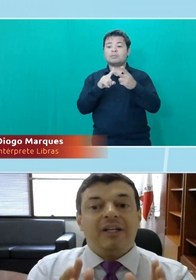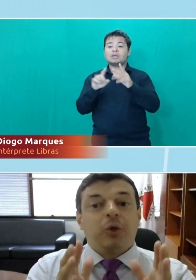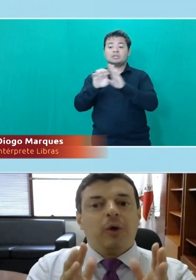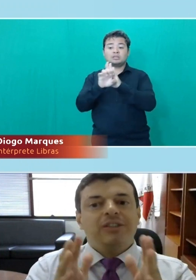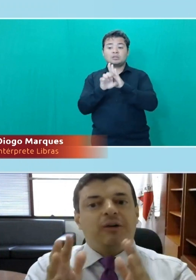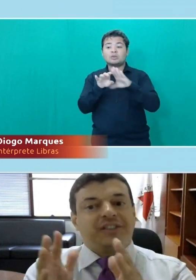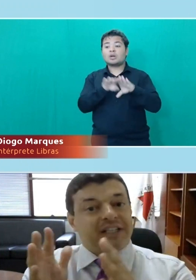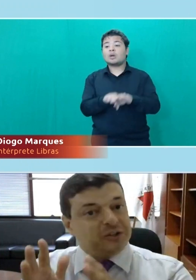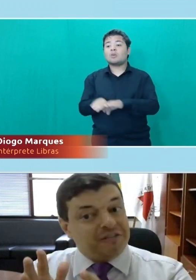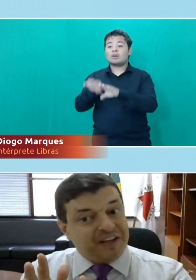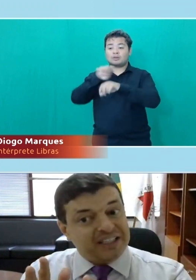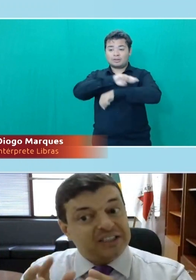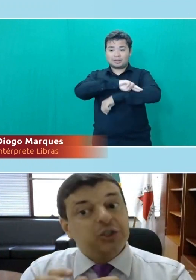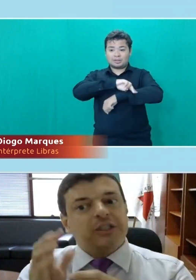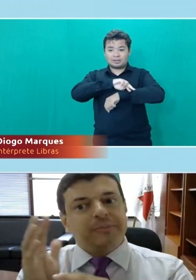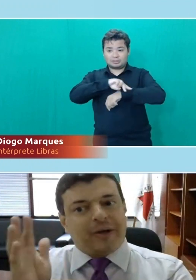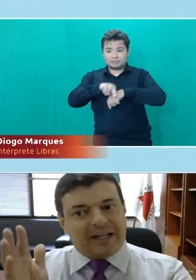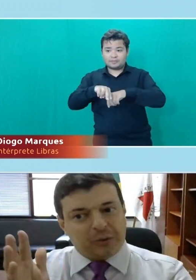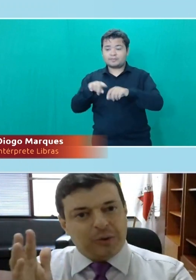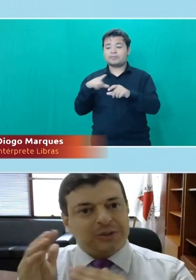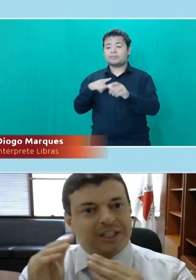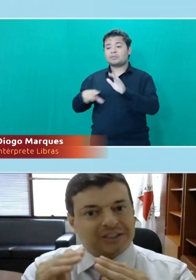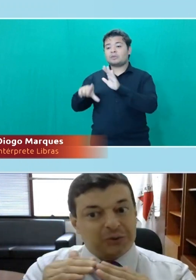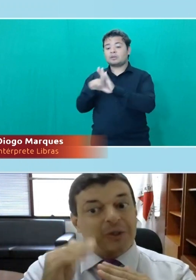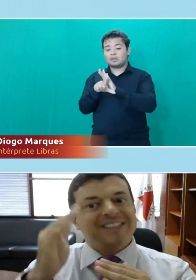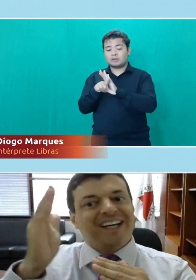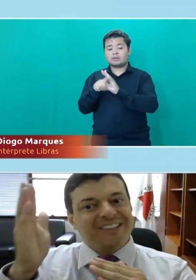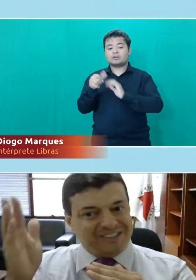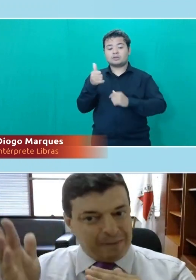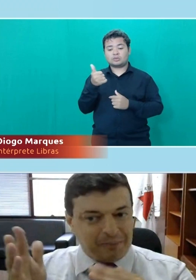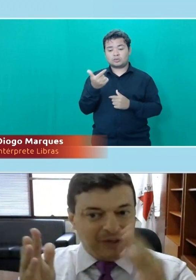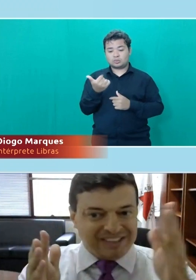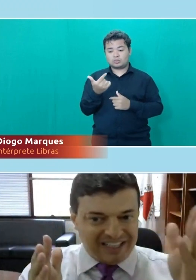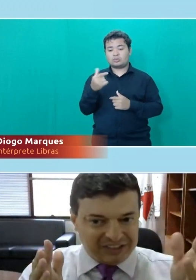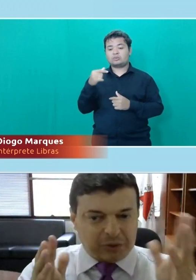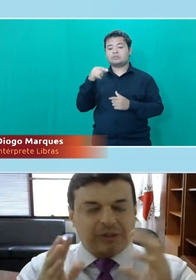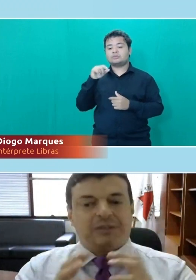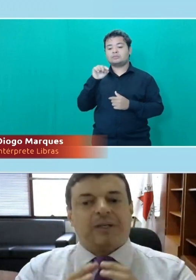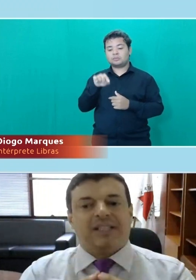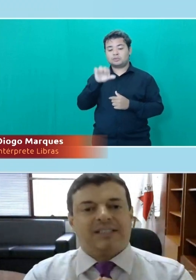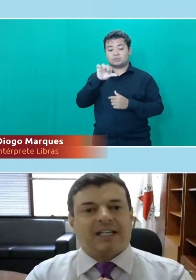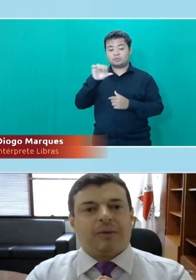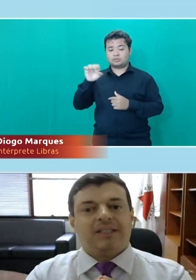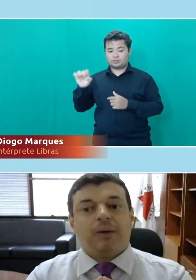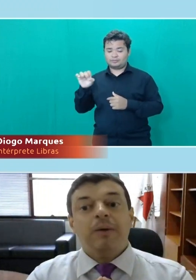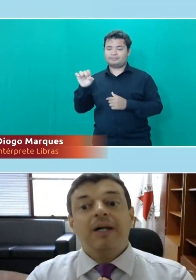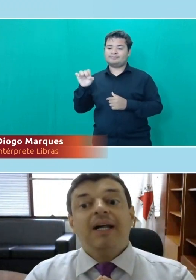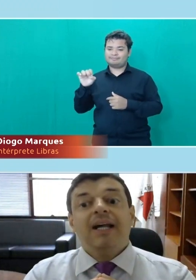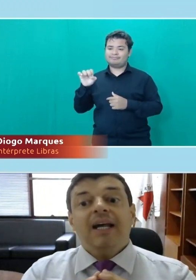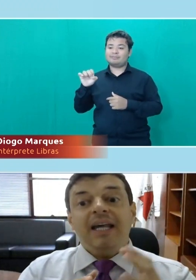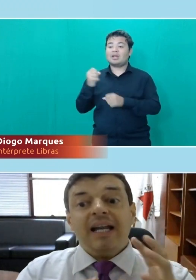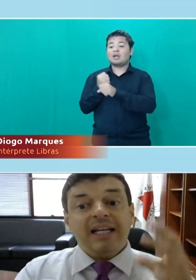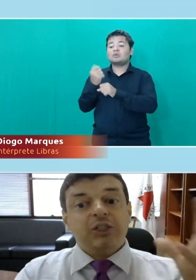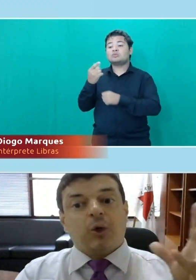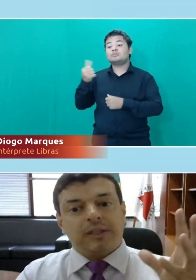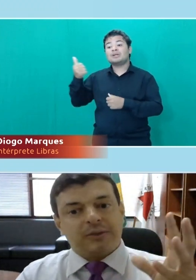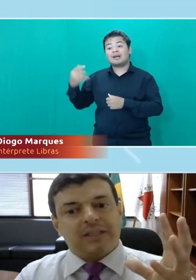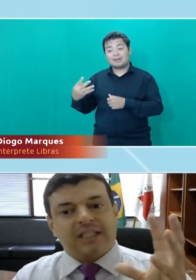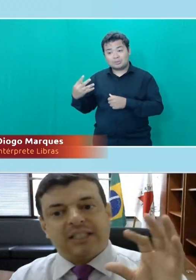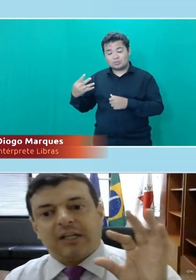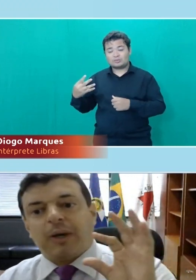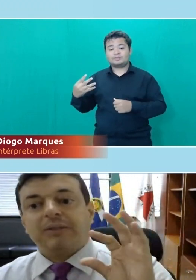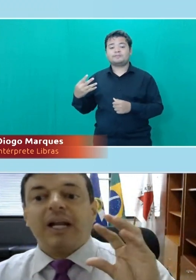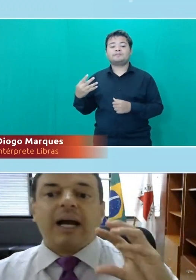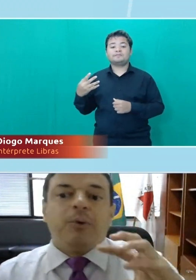é a Lei 12.990, de 2014, ou seja, dois anos depois da Lei de Cotas no acesso à graduação. E a Lei de